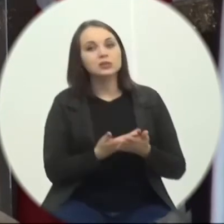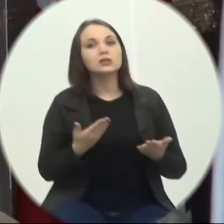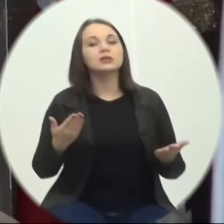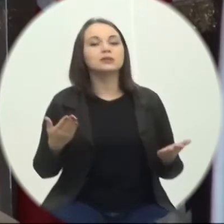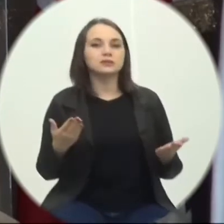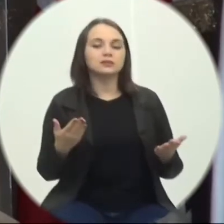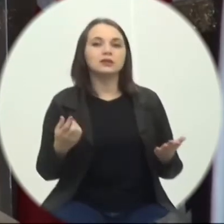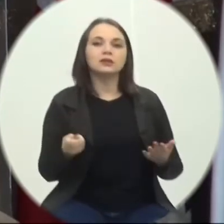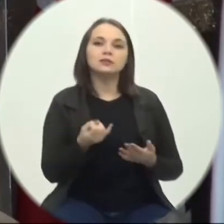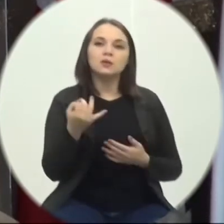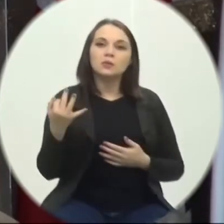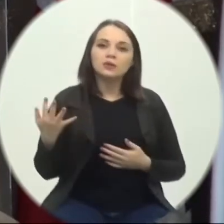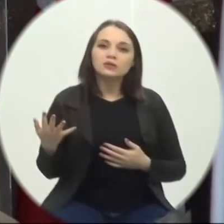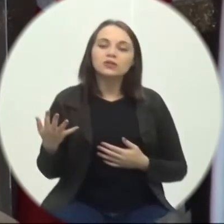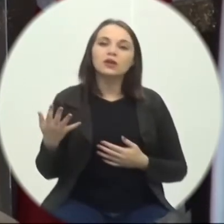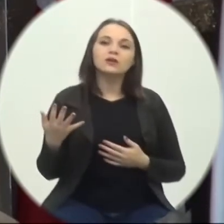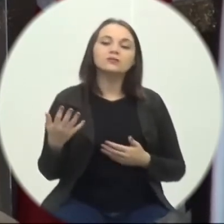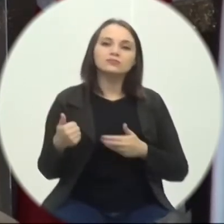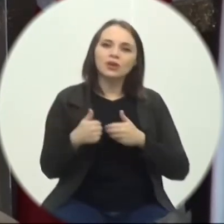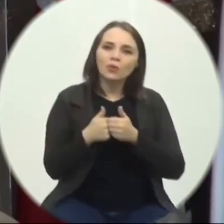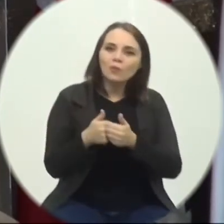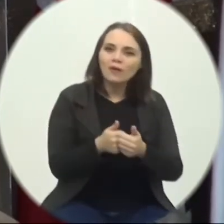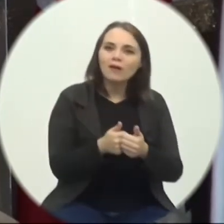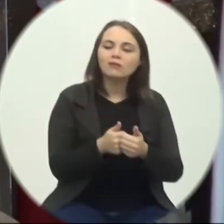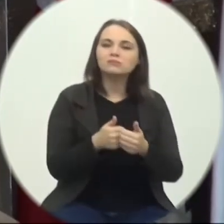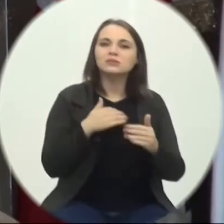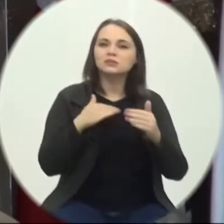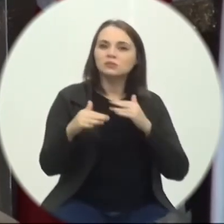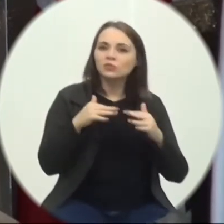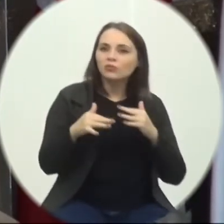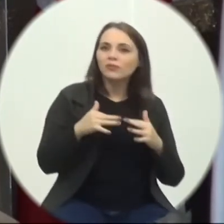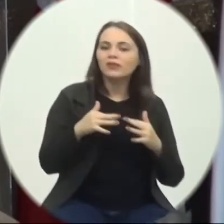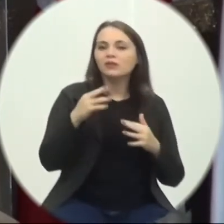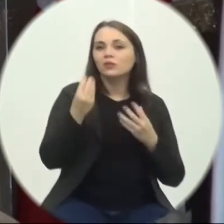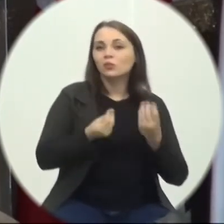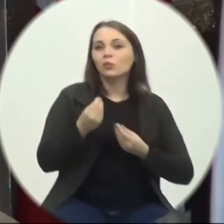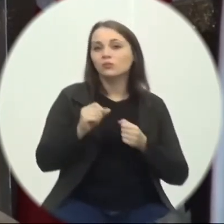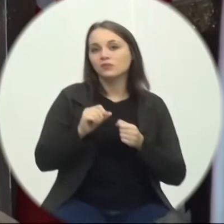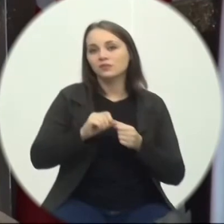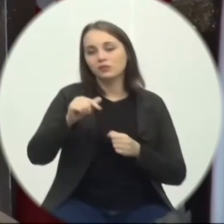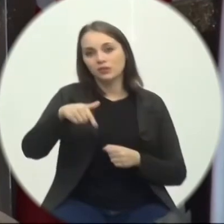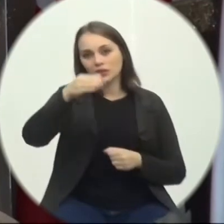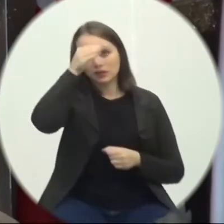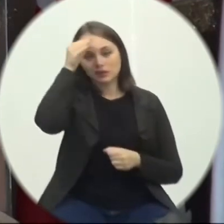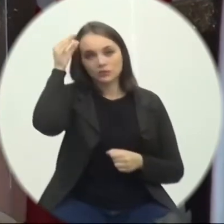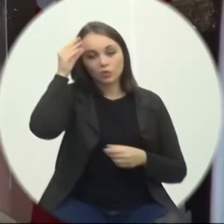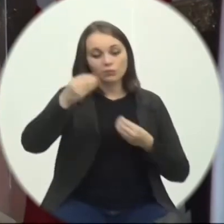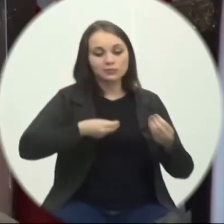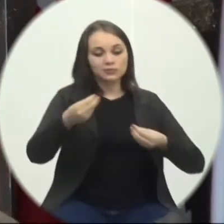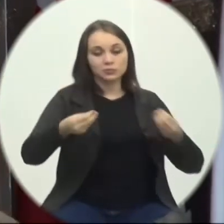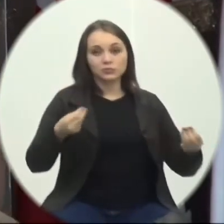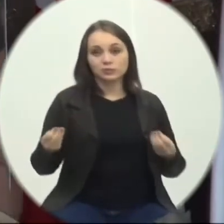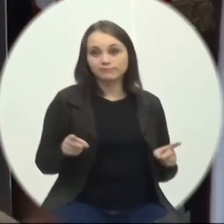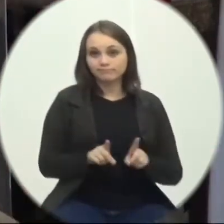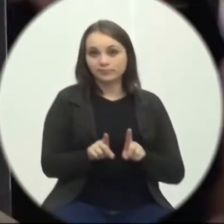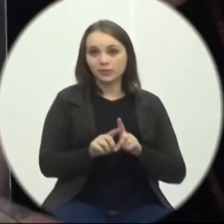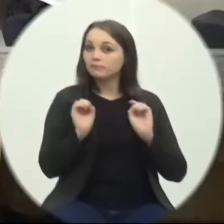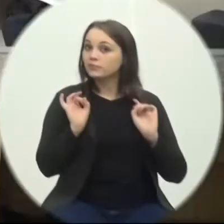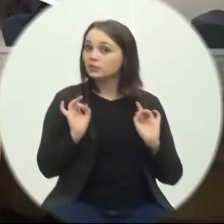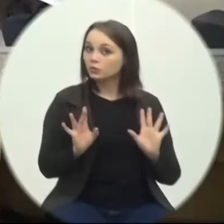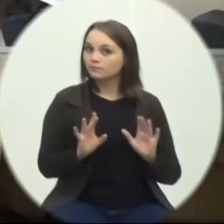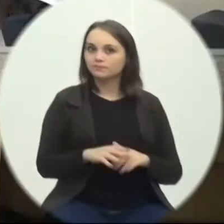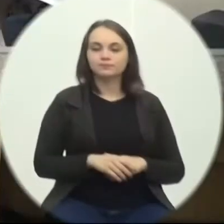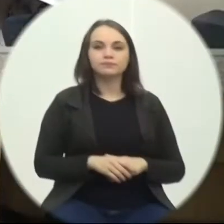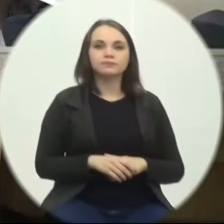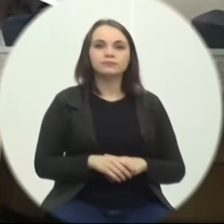quantidade Acompanhar Esse movimento E como que tem sido Feito aqui em Cristo Nessa distribuição Também Então era isso Senhor presidente Obrigada Muito bem